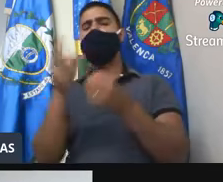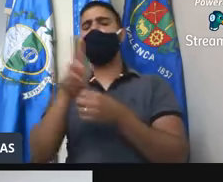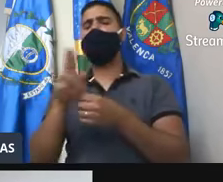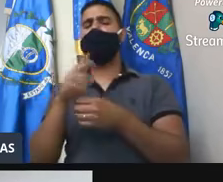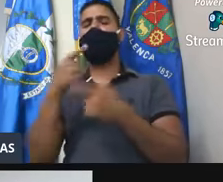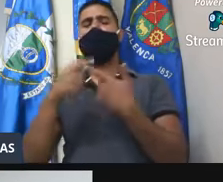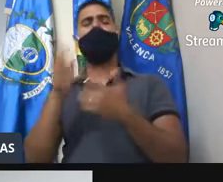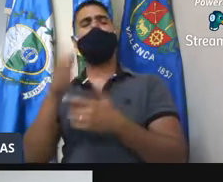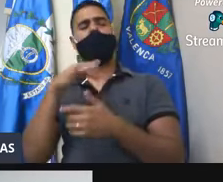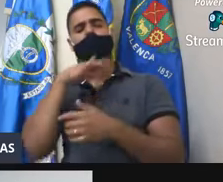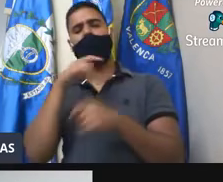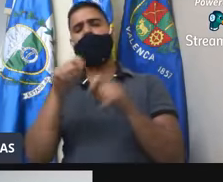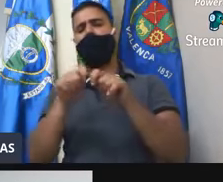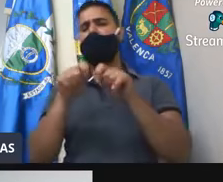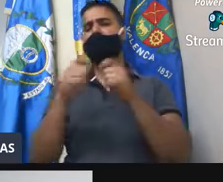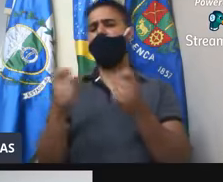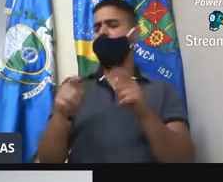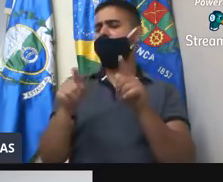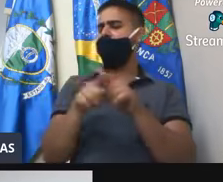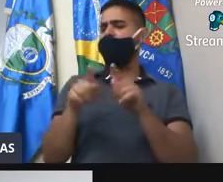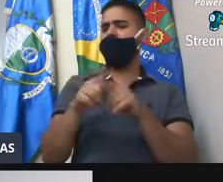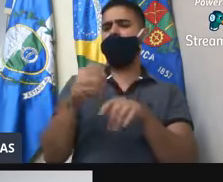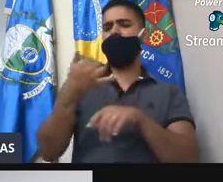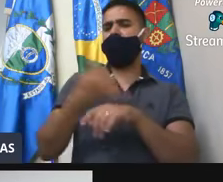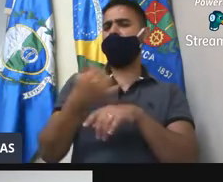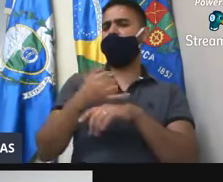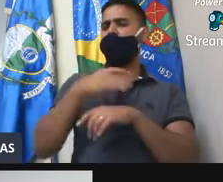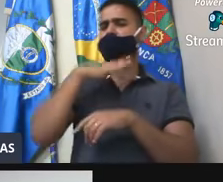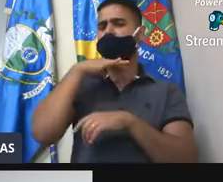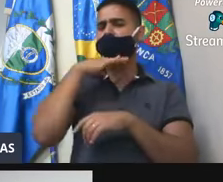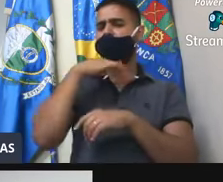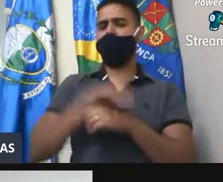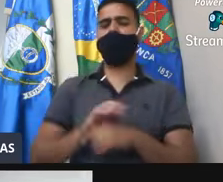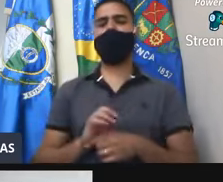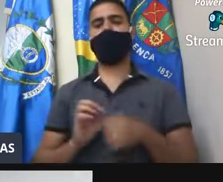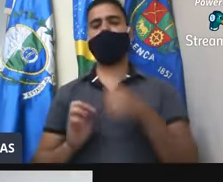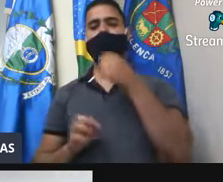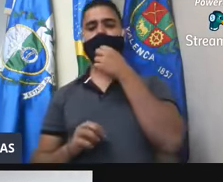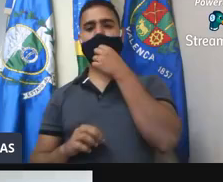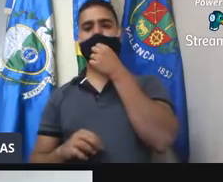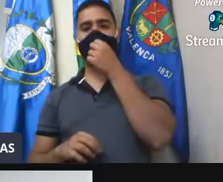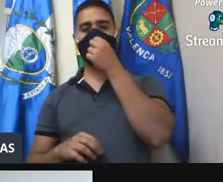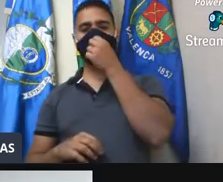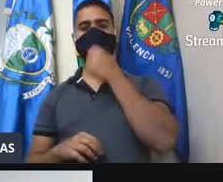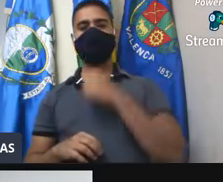estado. Muitos quebrados e com indícios de ferrugem. Salada Sessões, 6 de agosto, vereadora Michele Cabral.